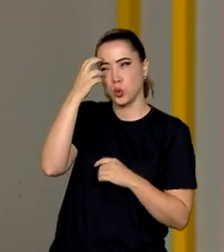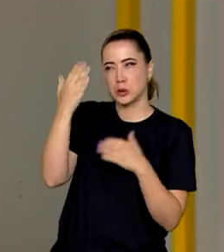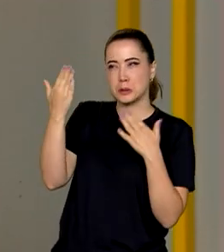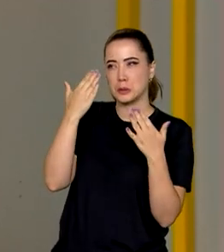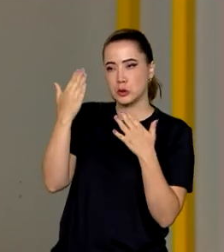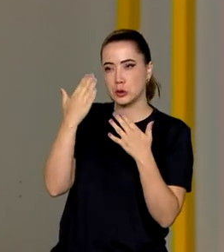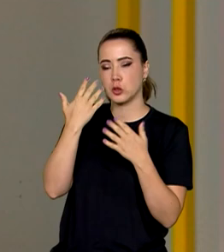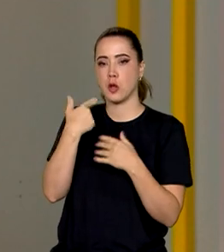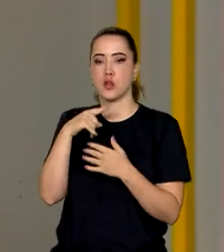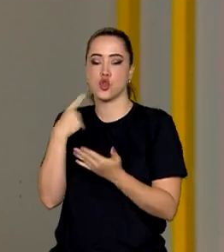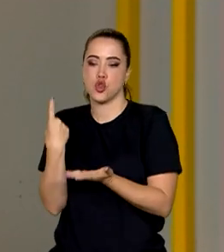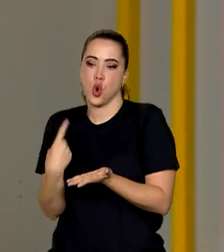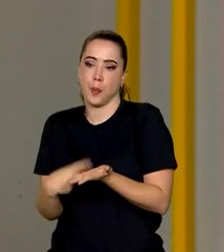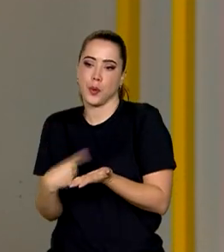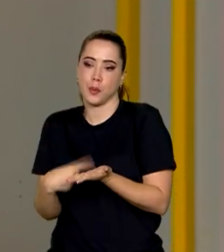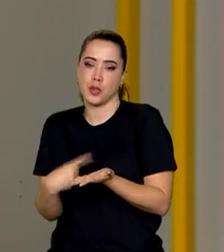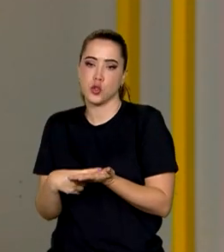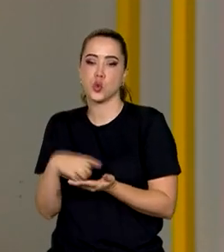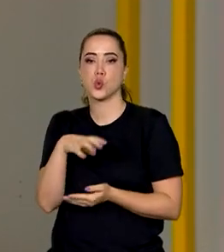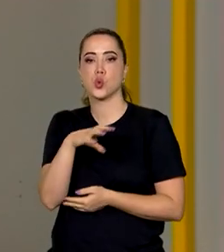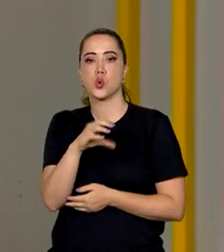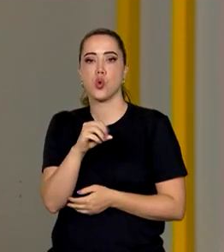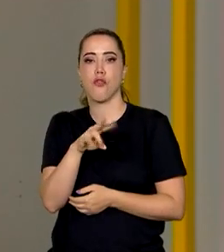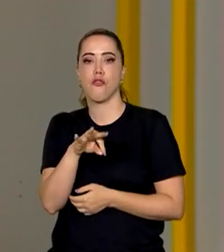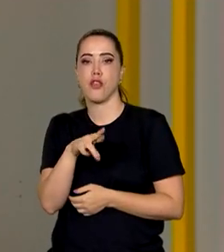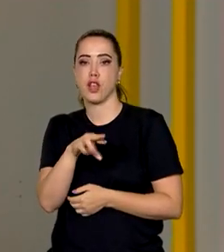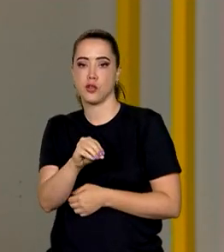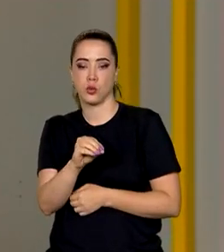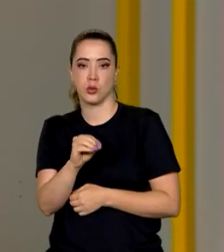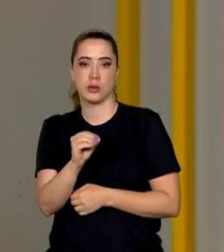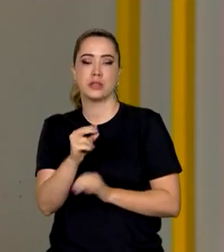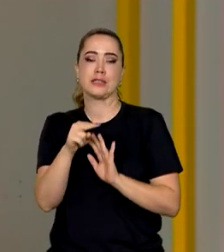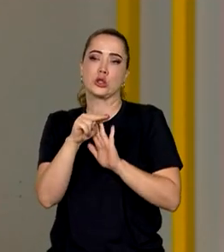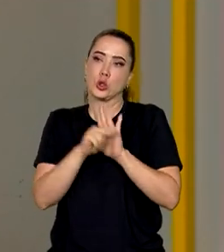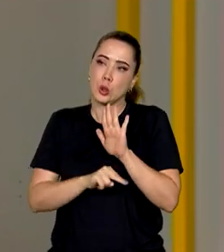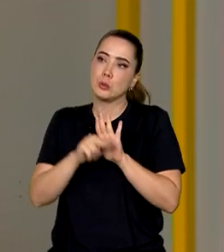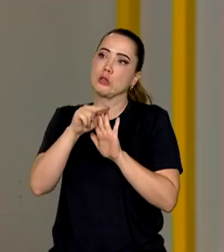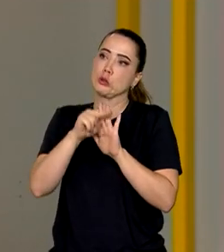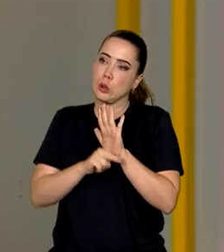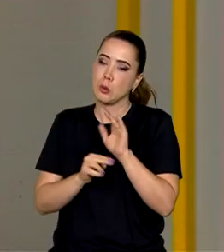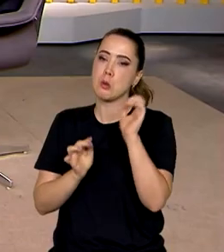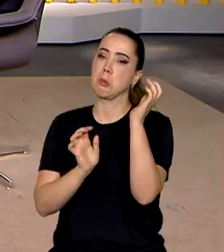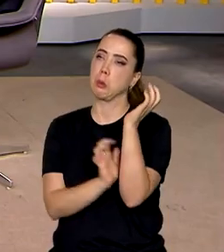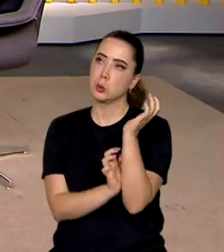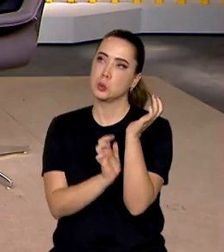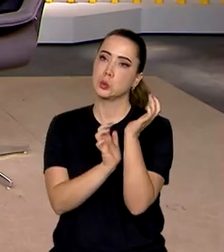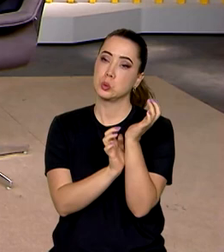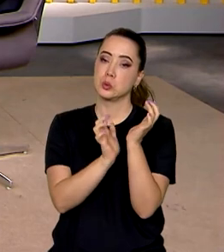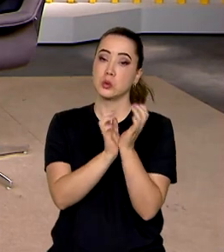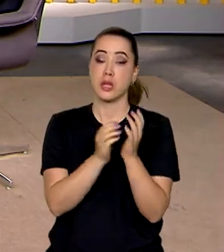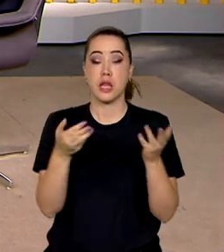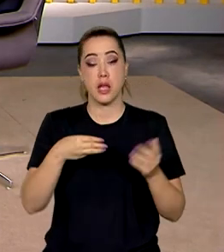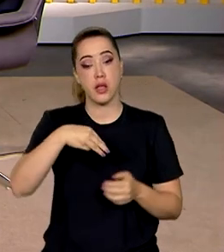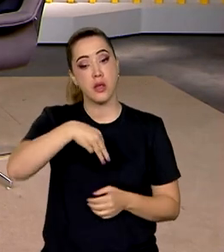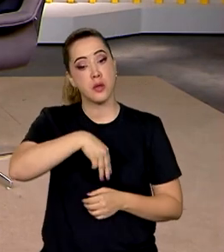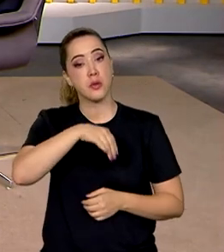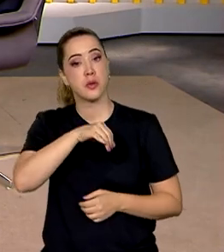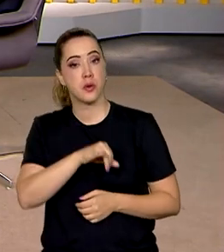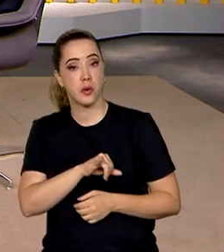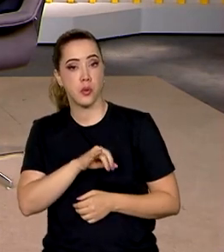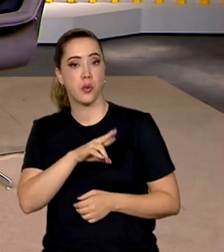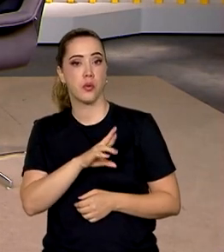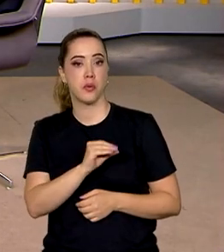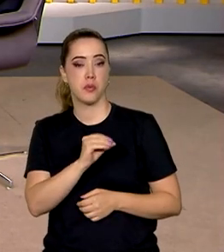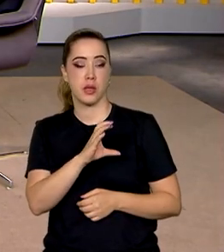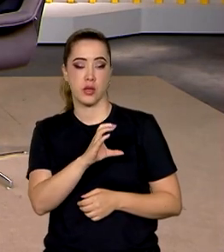de convênios, um excesso de normativas. O que o Mirosky faz? Mantém a transparência, mantém a efetividade